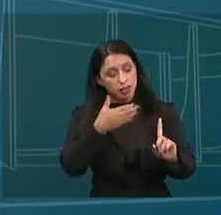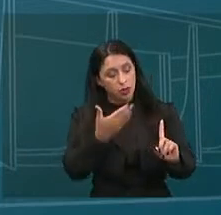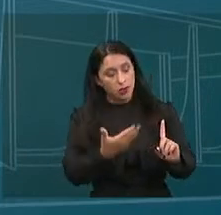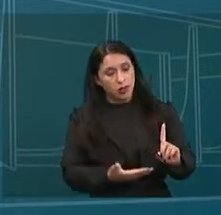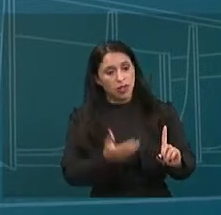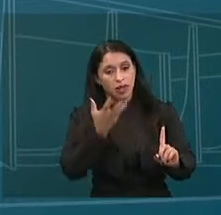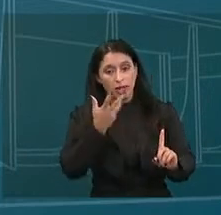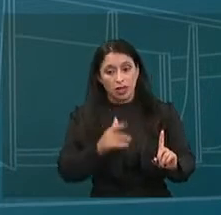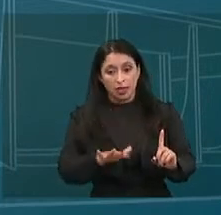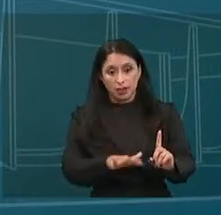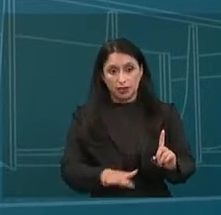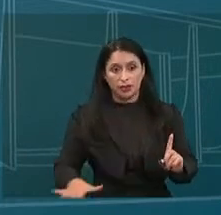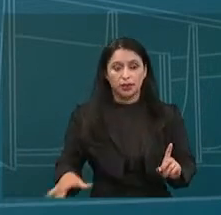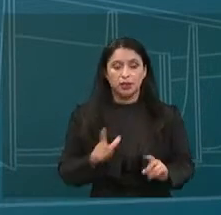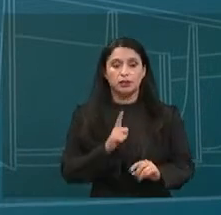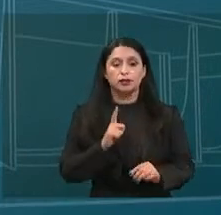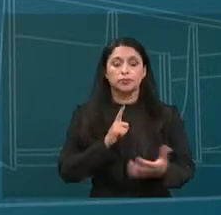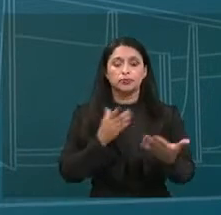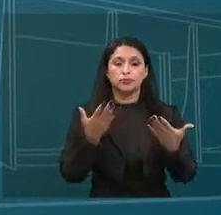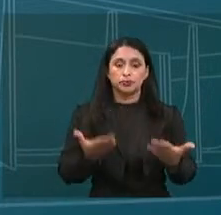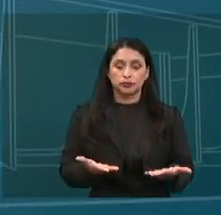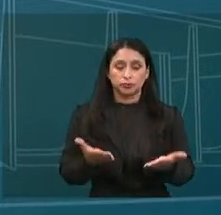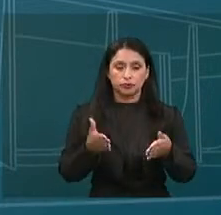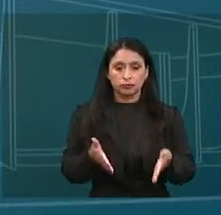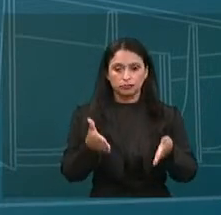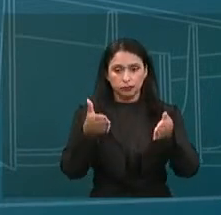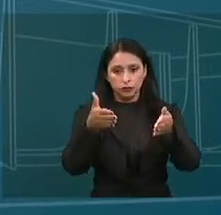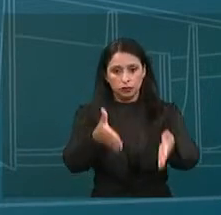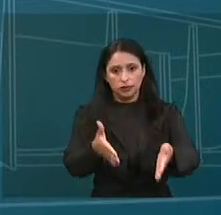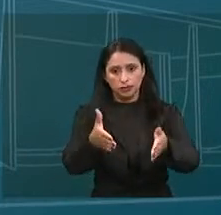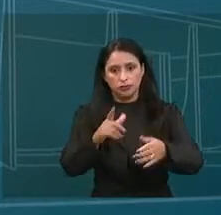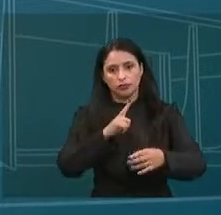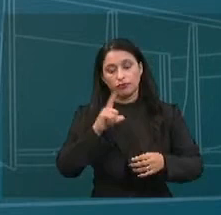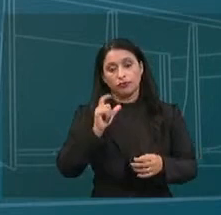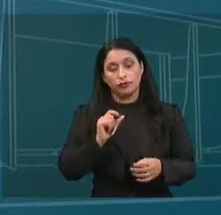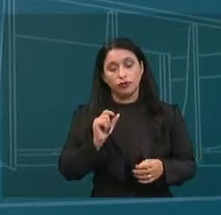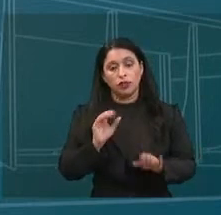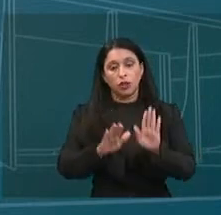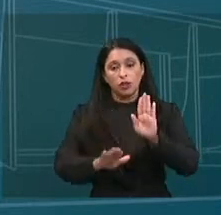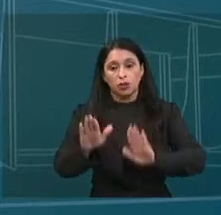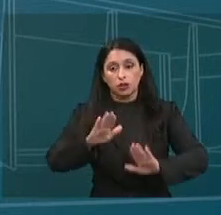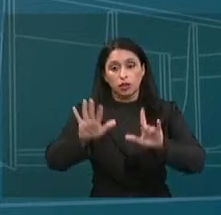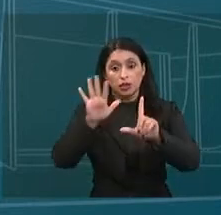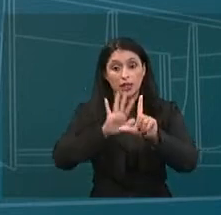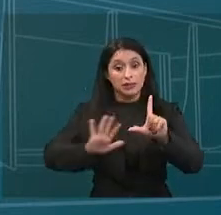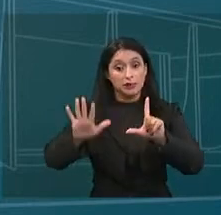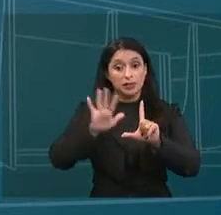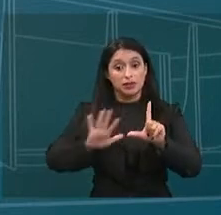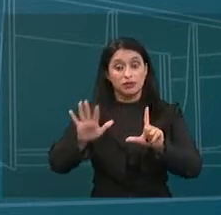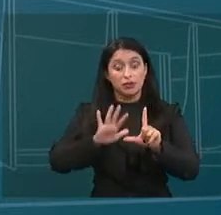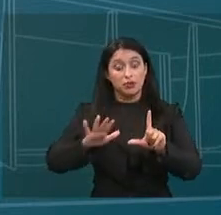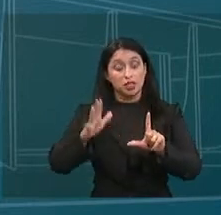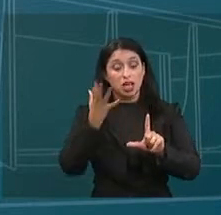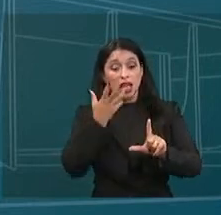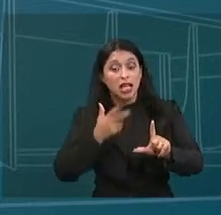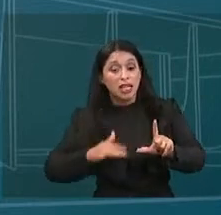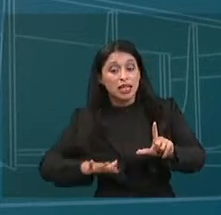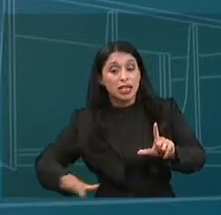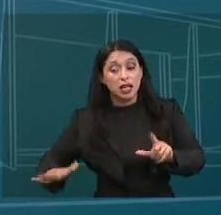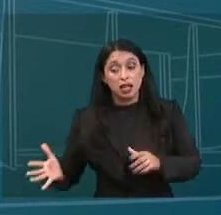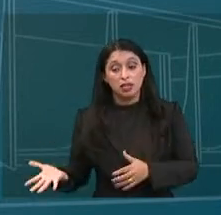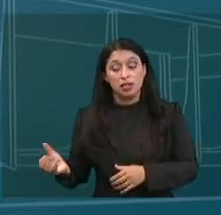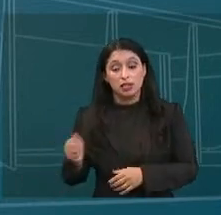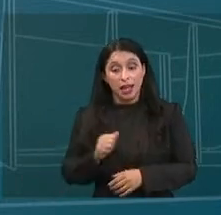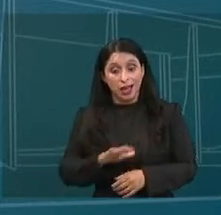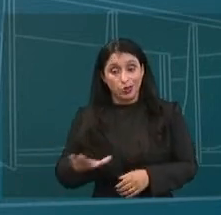E a minha contribuição é justamente nessa direção. Tratarei do dever geral de cuidado das plataformas diante de crianças e adolescentes.